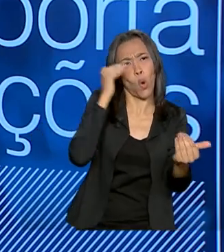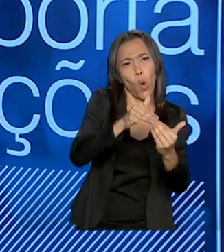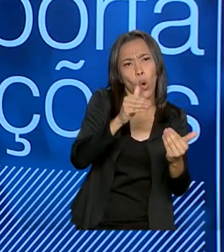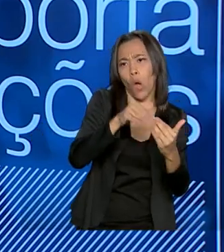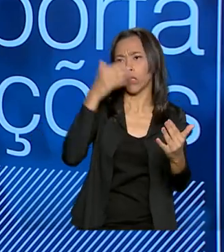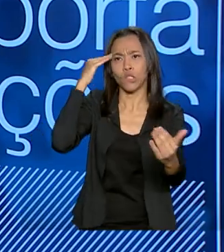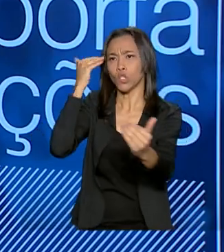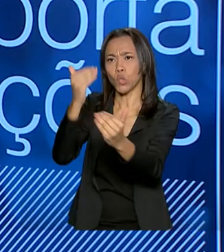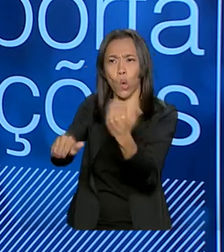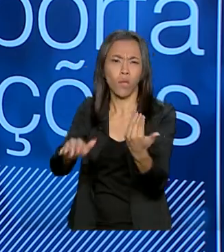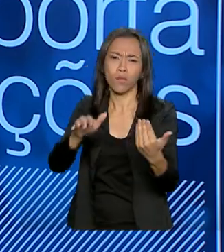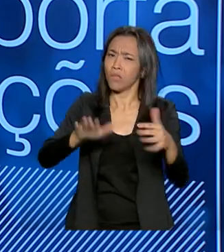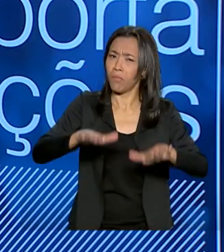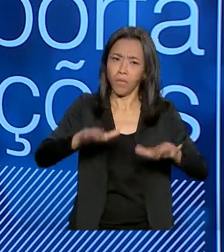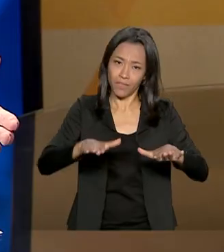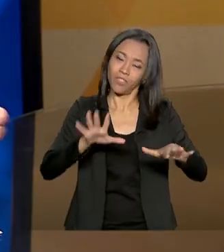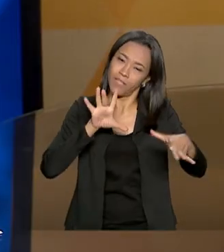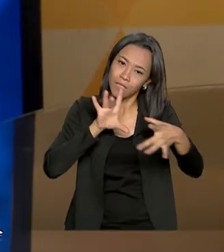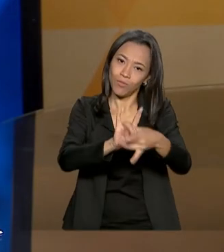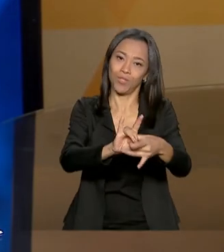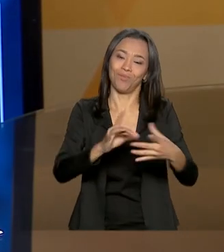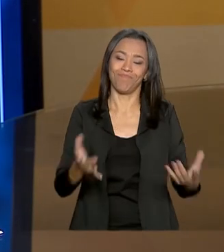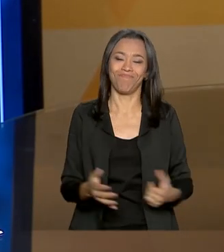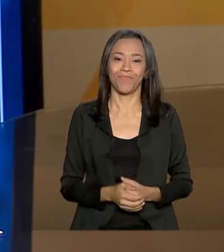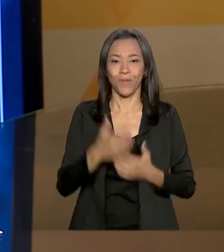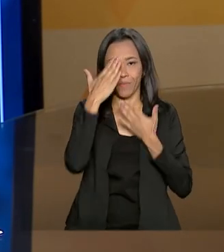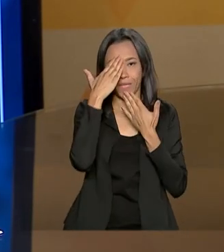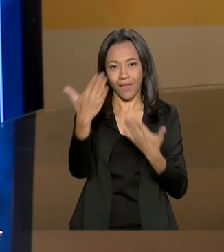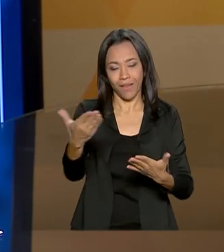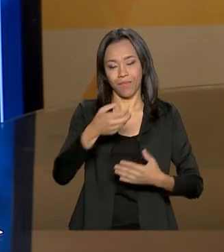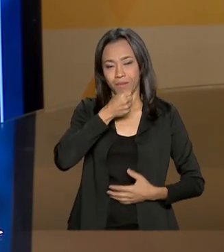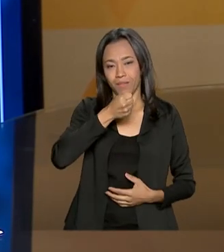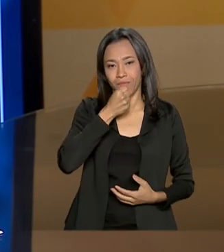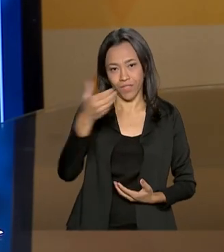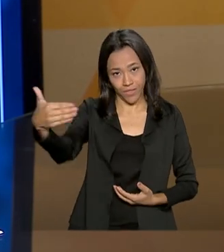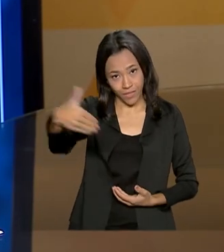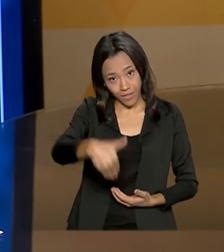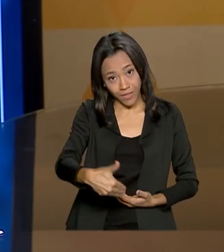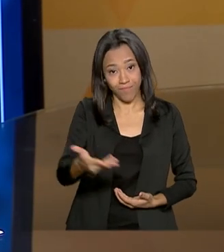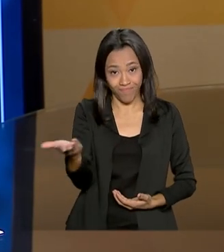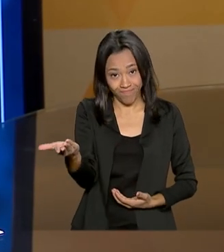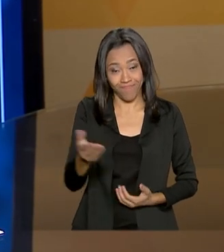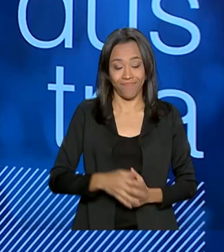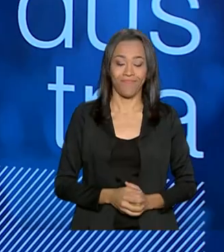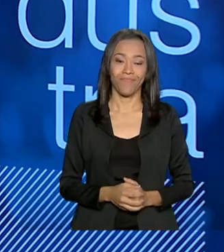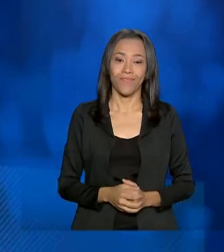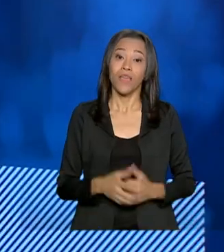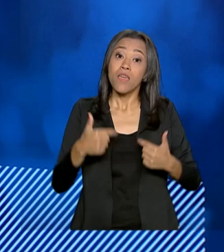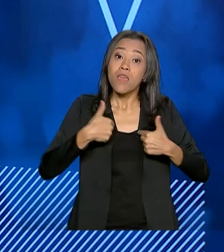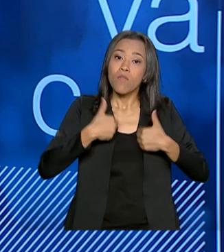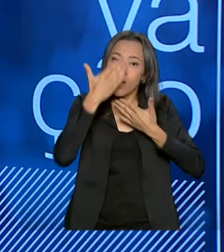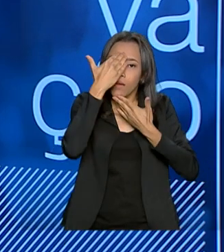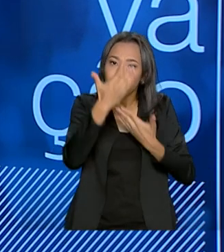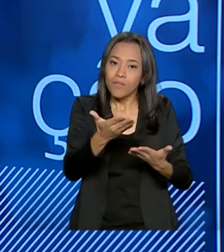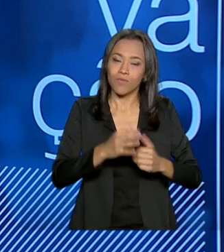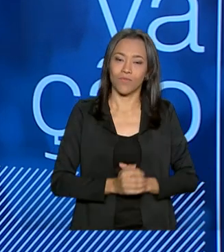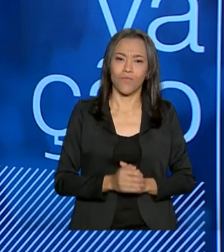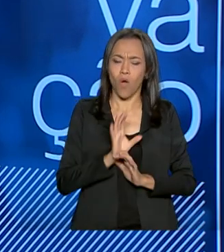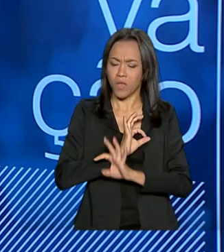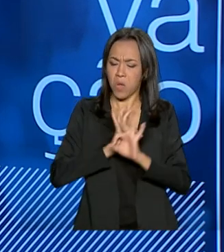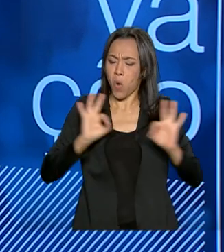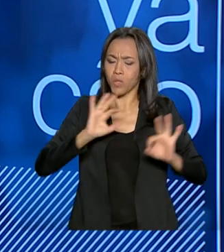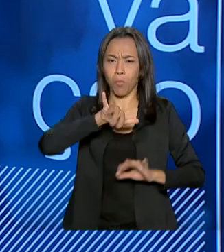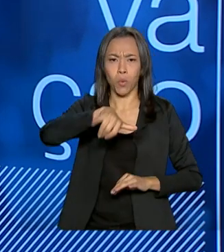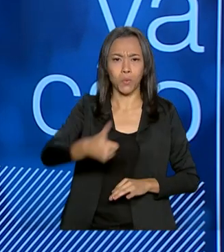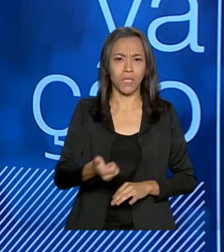não, estivessem sintonizados. Muito obrigado pela participação aqui no Brasil em Pauta, vice-presidente. Olha, eu que agradeço, Paulo, foi uma excelente